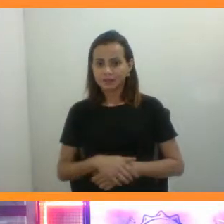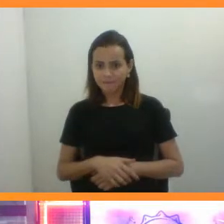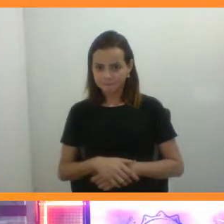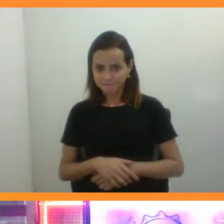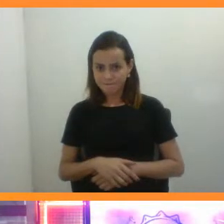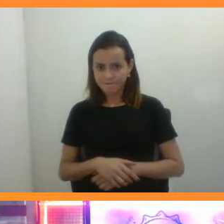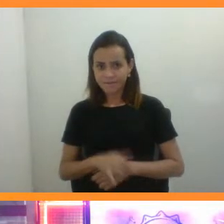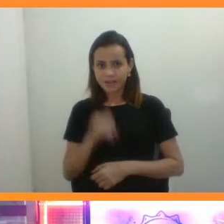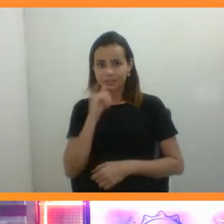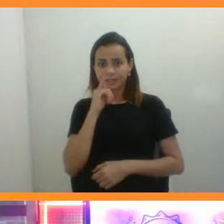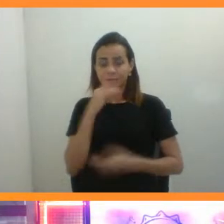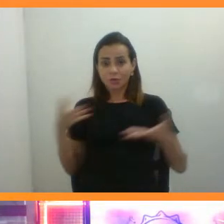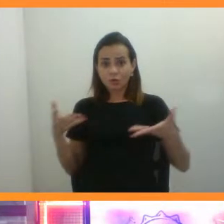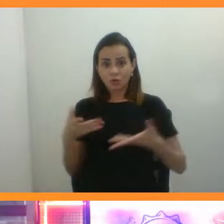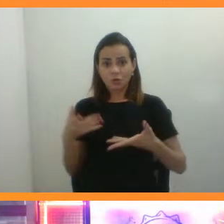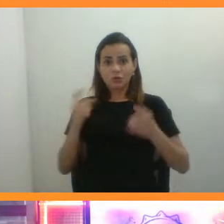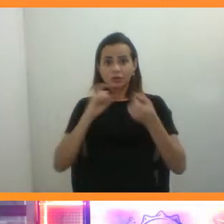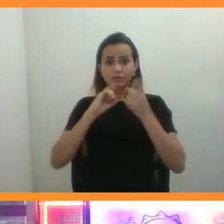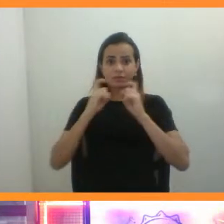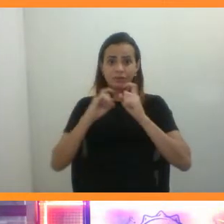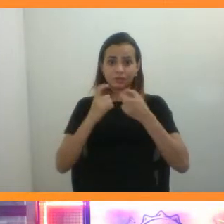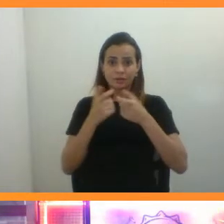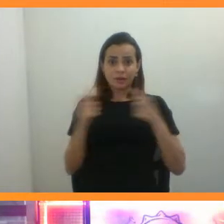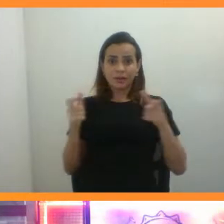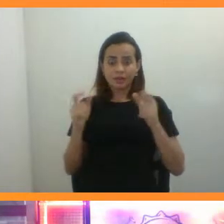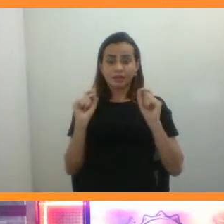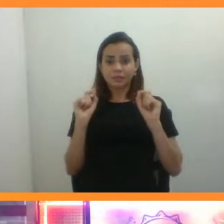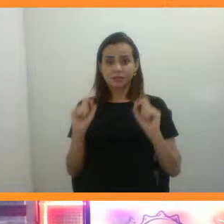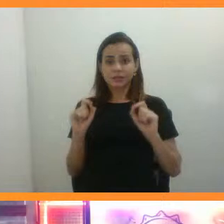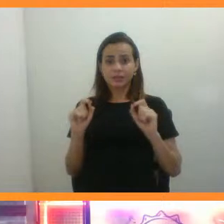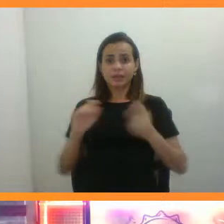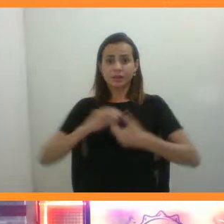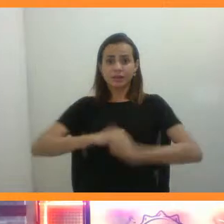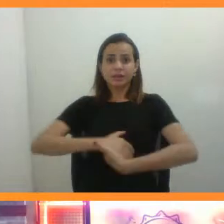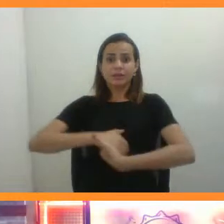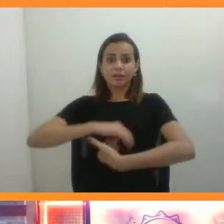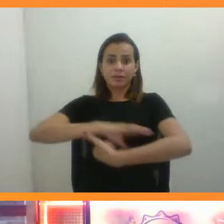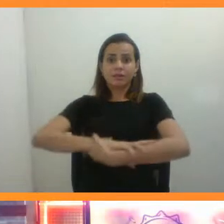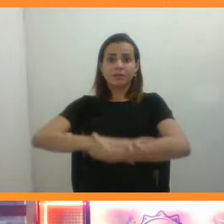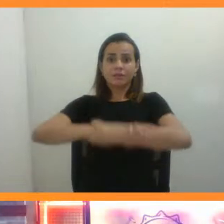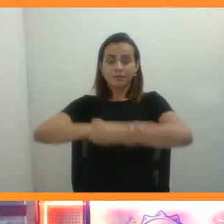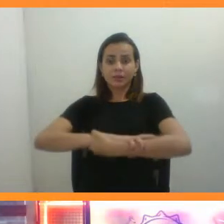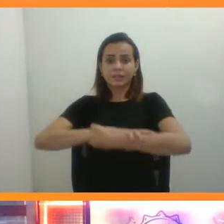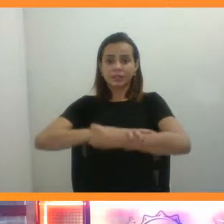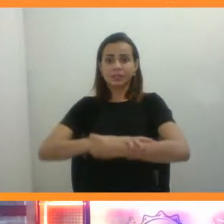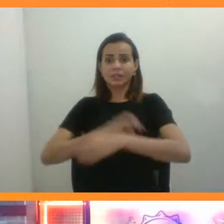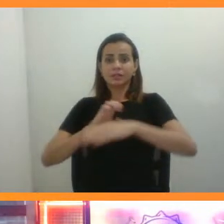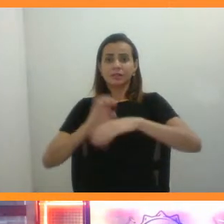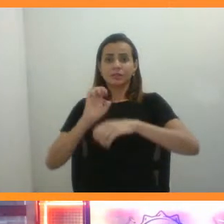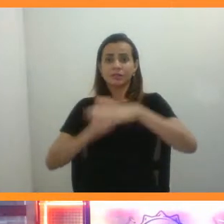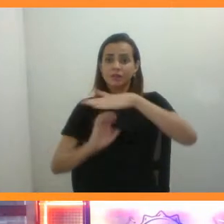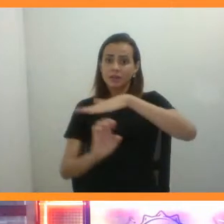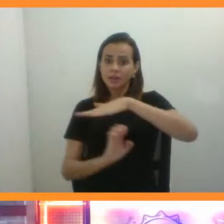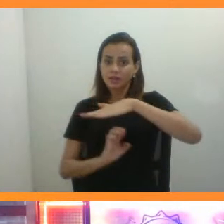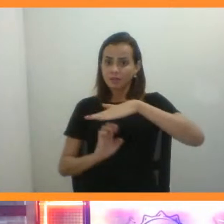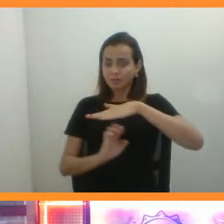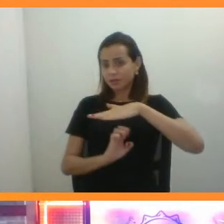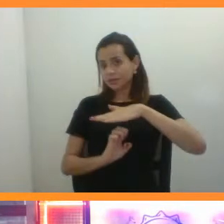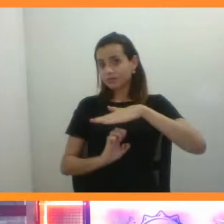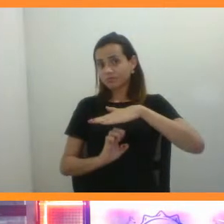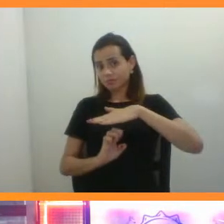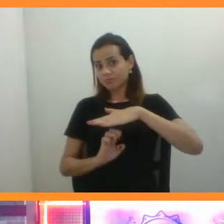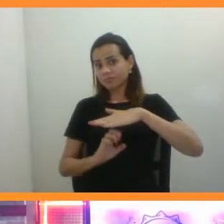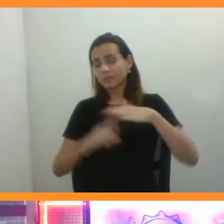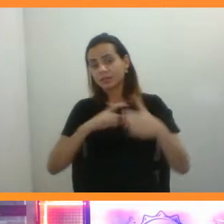por exemplo, hoje em dia, uma discussão muito grande com relação também a parcerias com empresas, por exemplo, né? E a gente tem